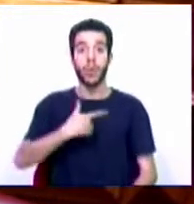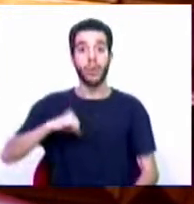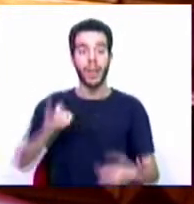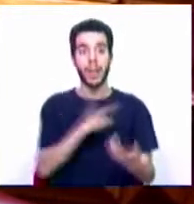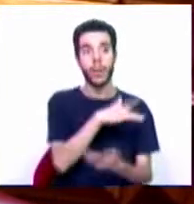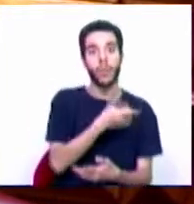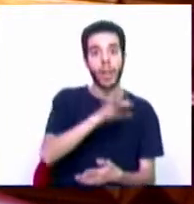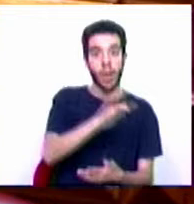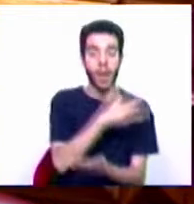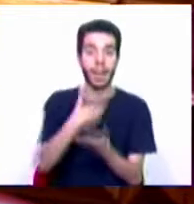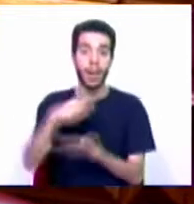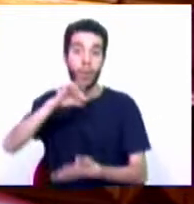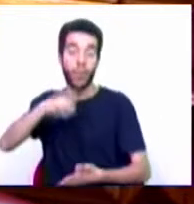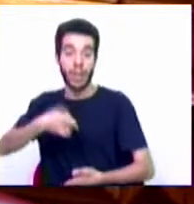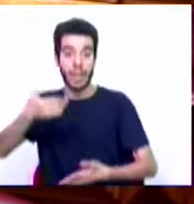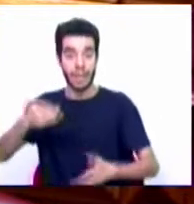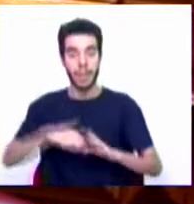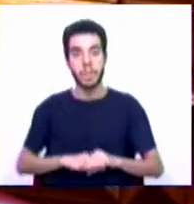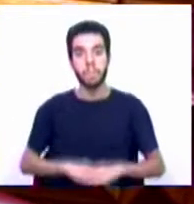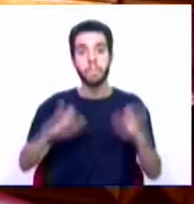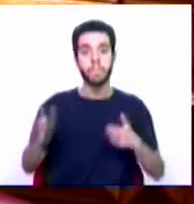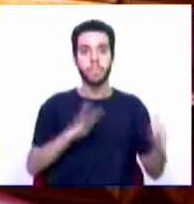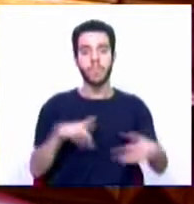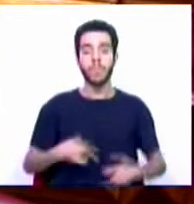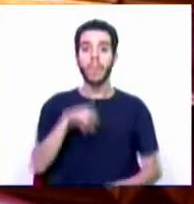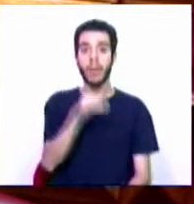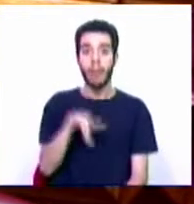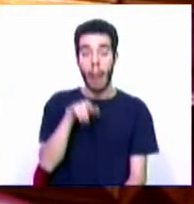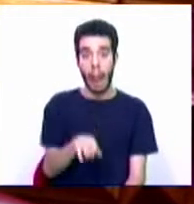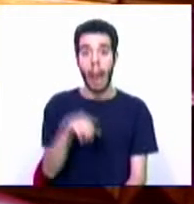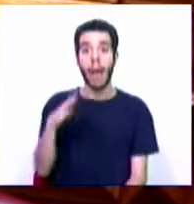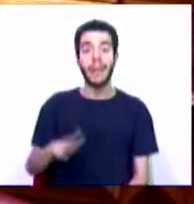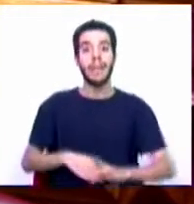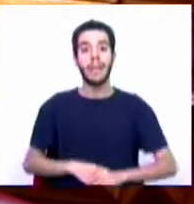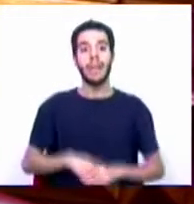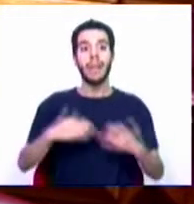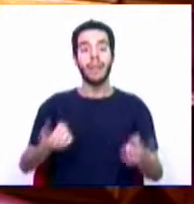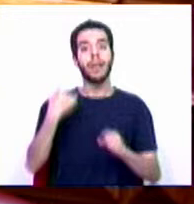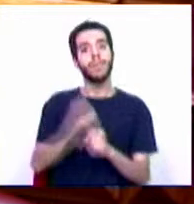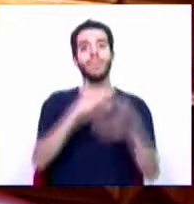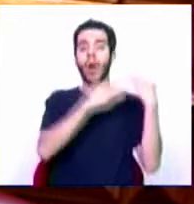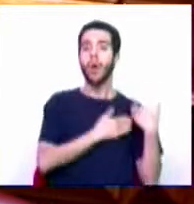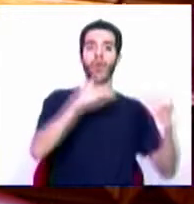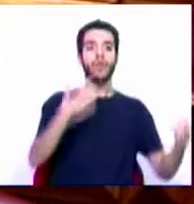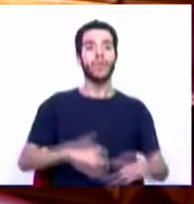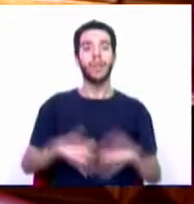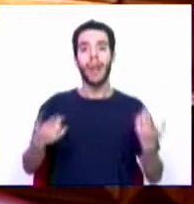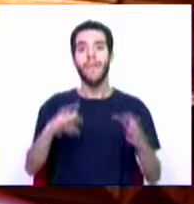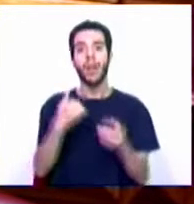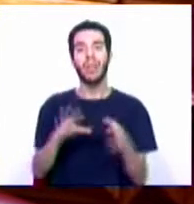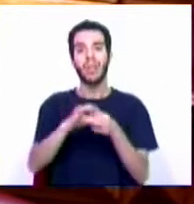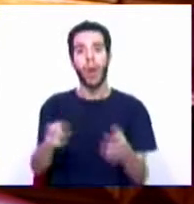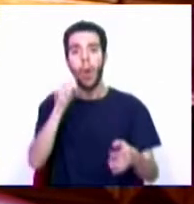A altura em que integrou o Executivo da Câmara Municipal de Sobral de Montagraço, onde ficou responsável pelo ploro do turismo,